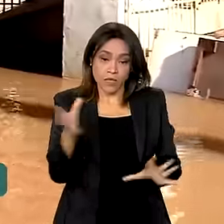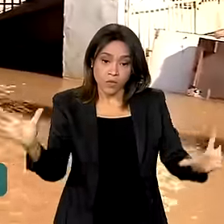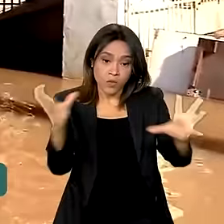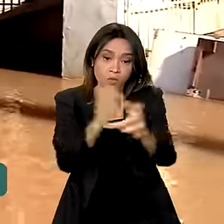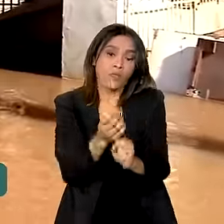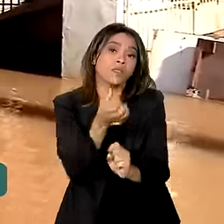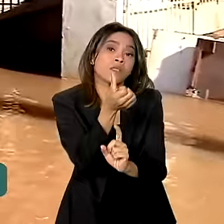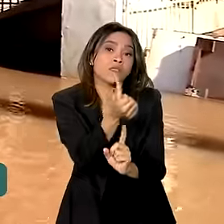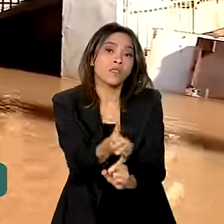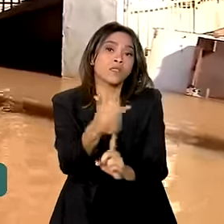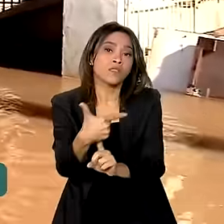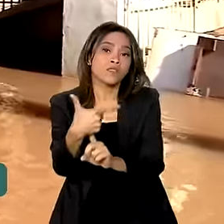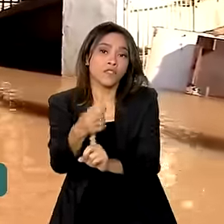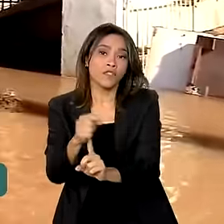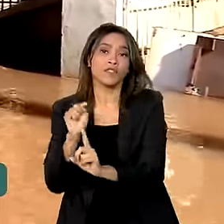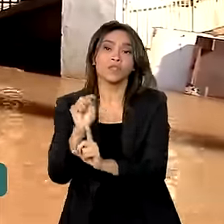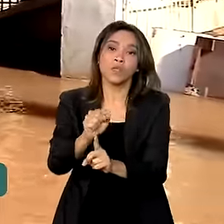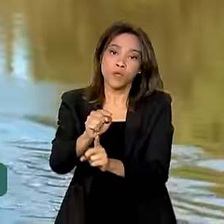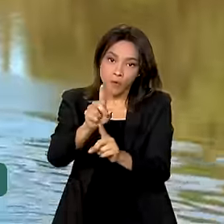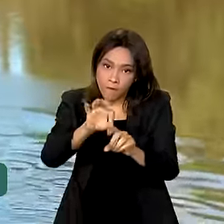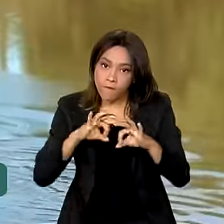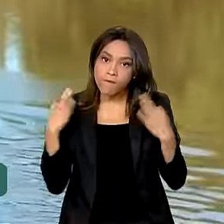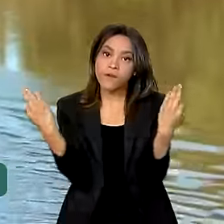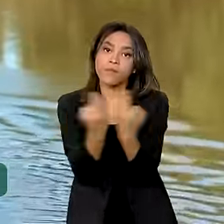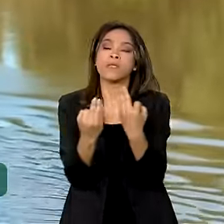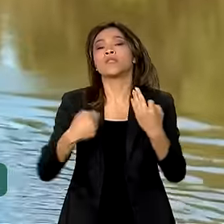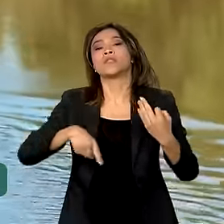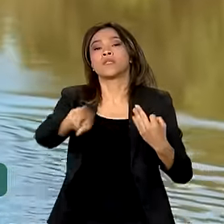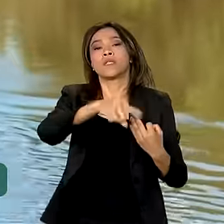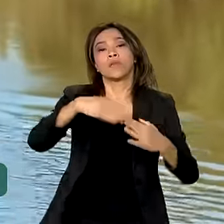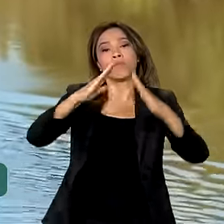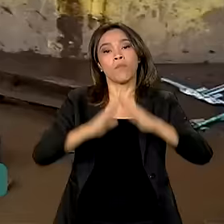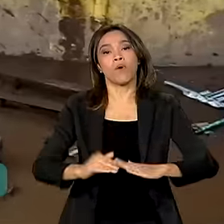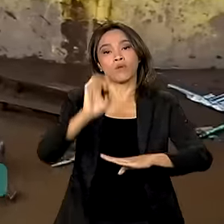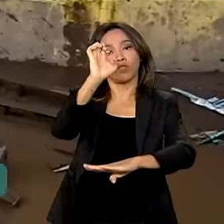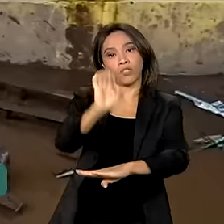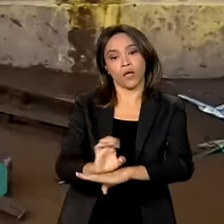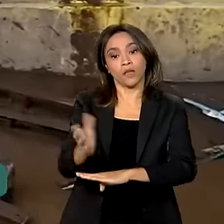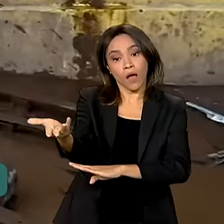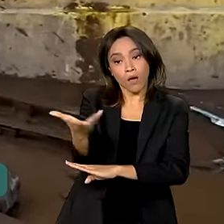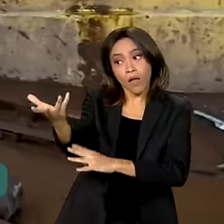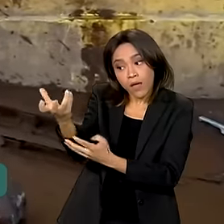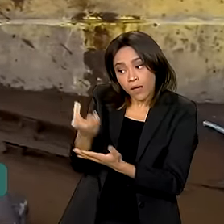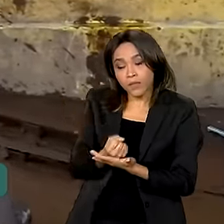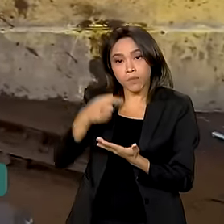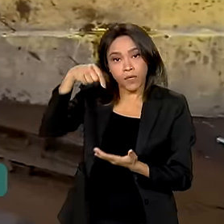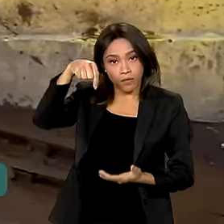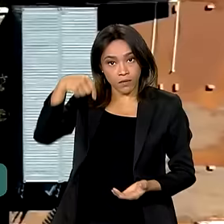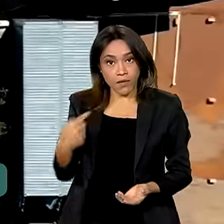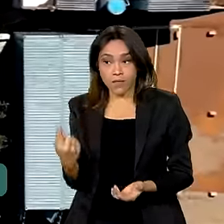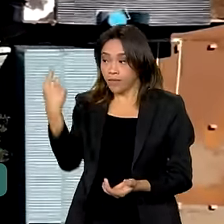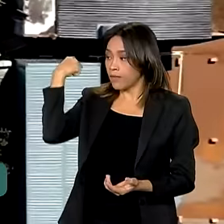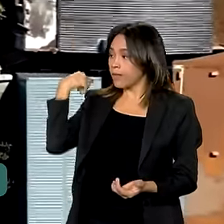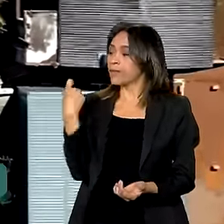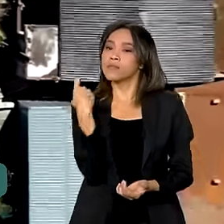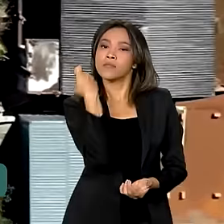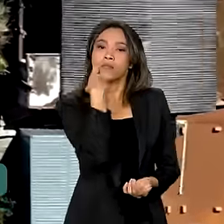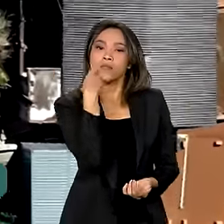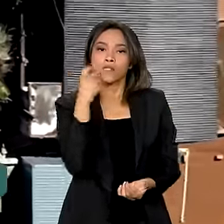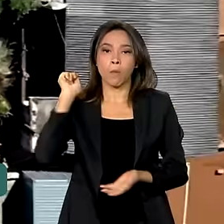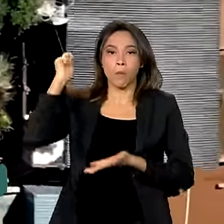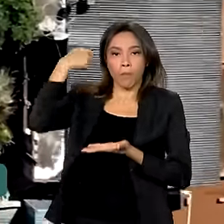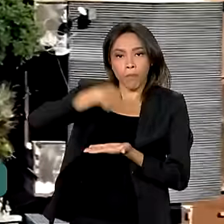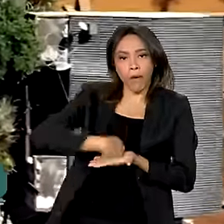famílias que fazem parte do Bolsa Família no Rio Grande do Sul começaram a receber, nesta sexta-feira, o pagamento